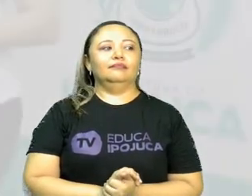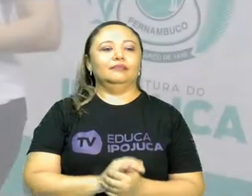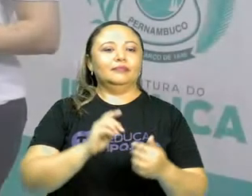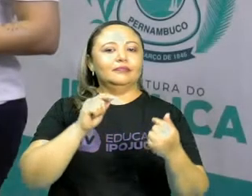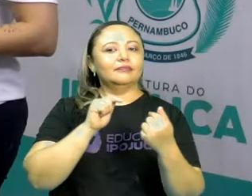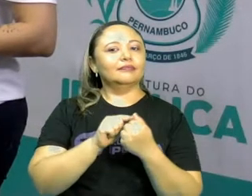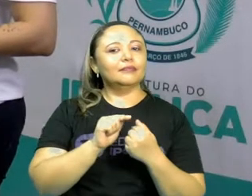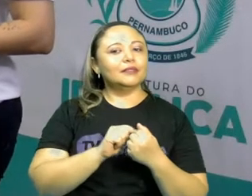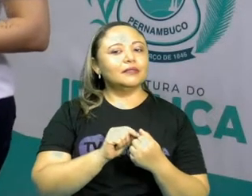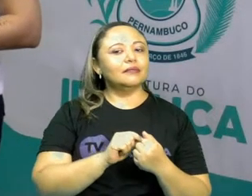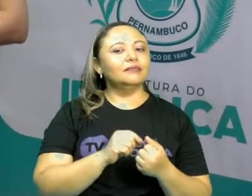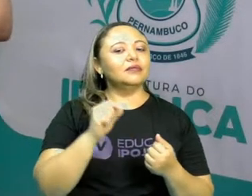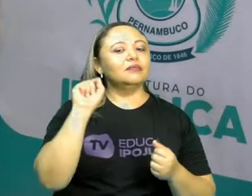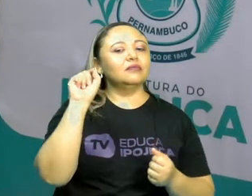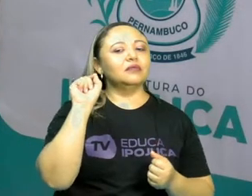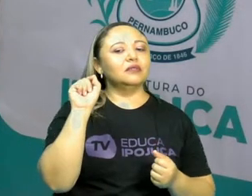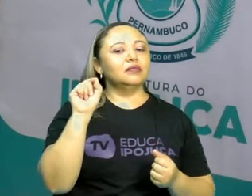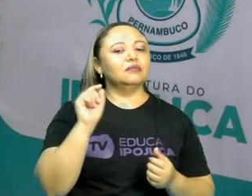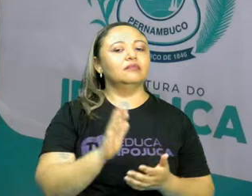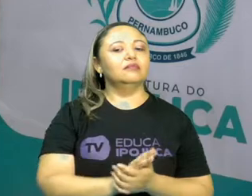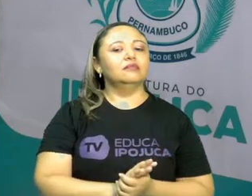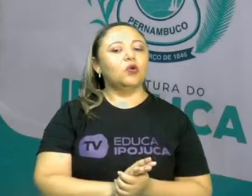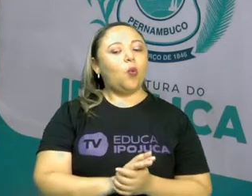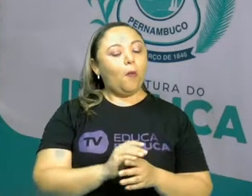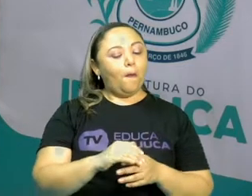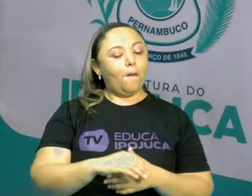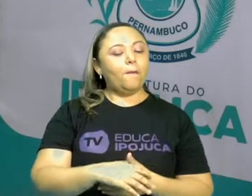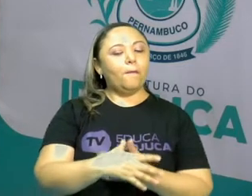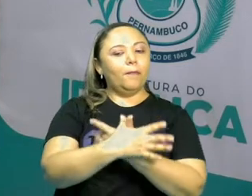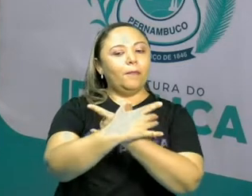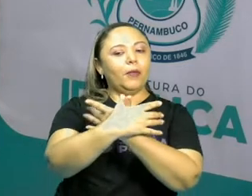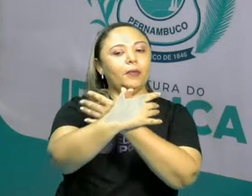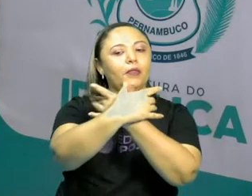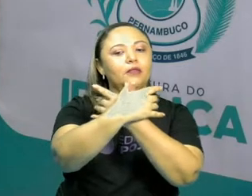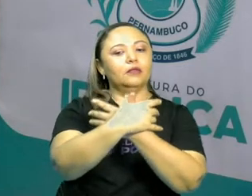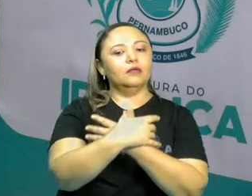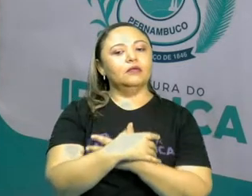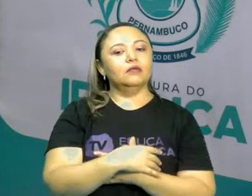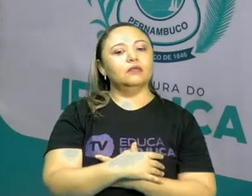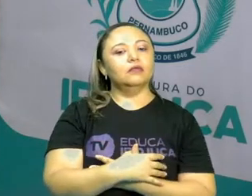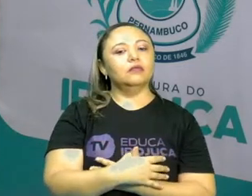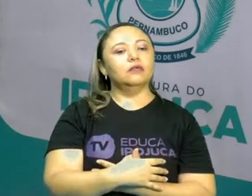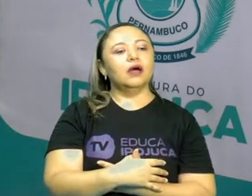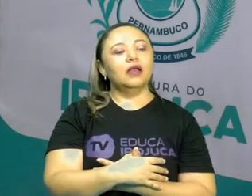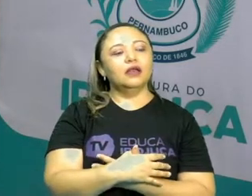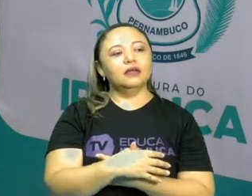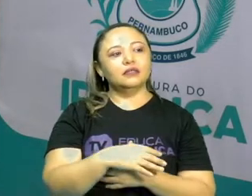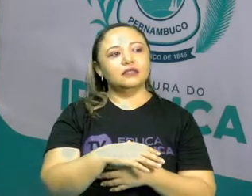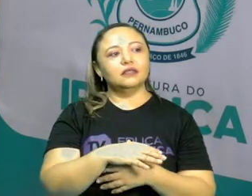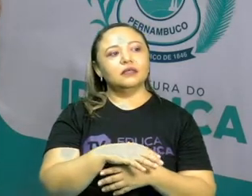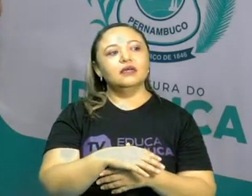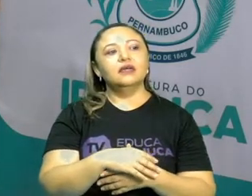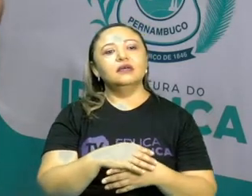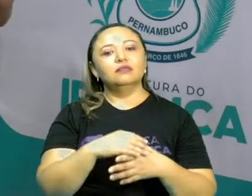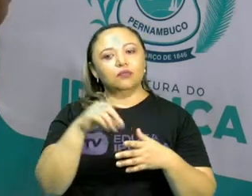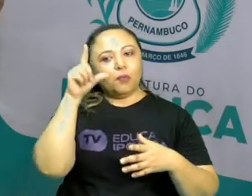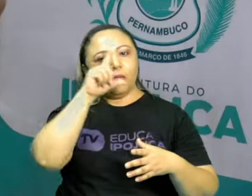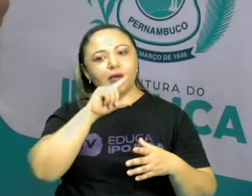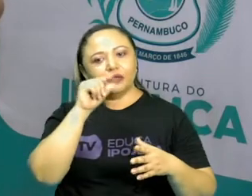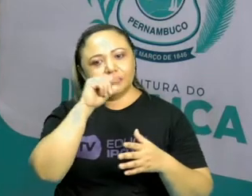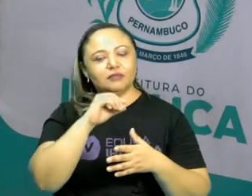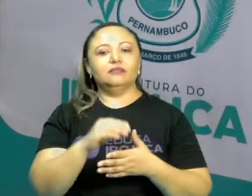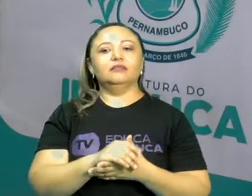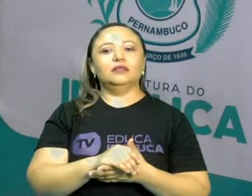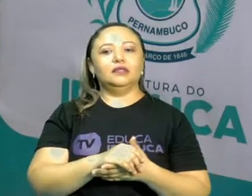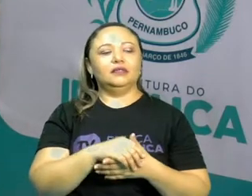Certo? Então veja que o pássaro está nos levando a refletir sobre nós, quando seres